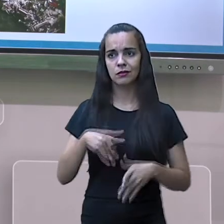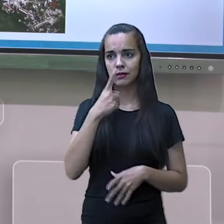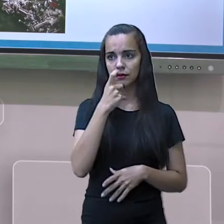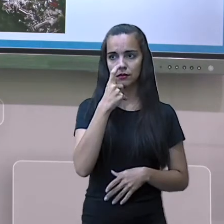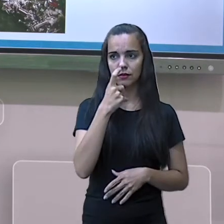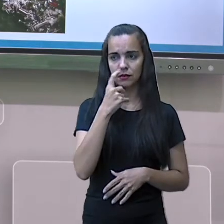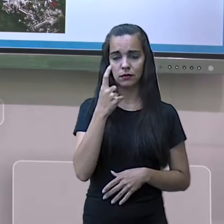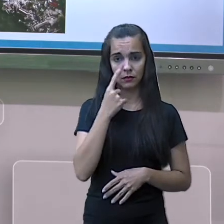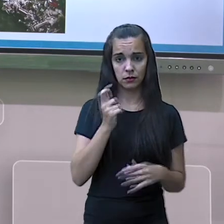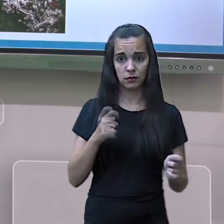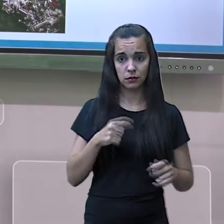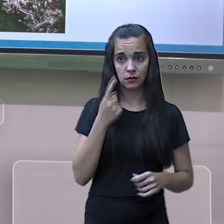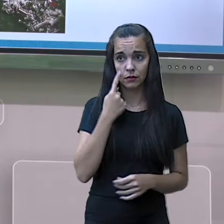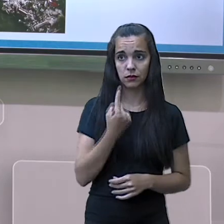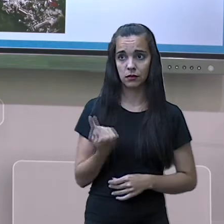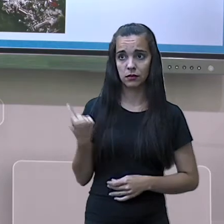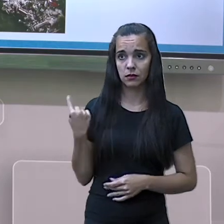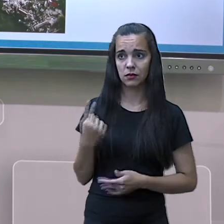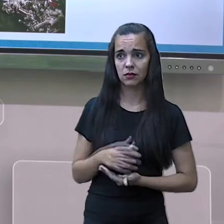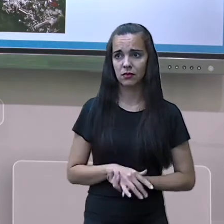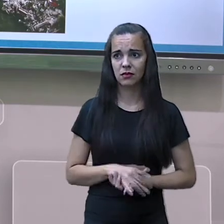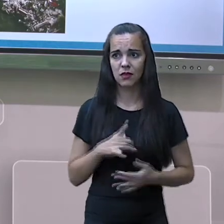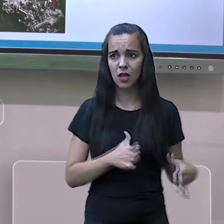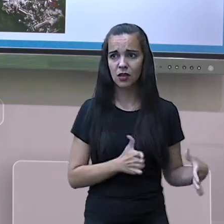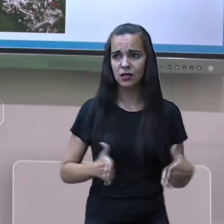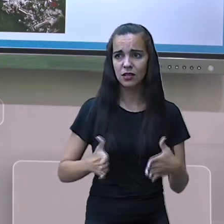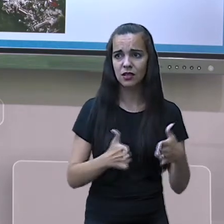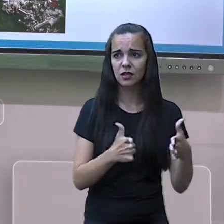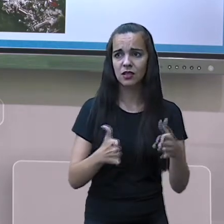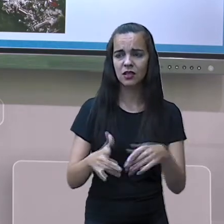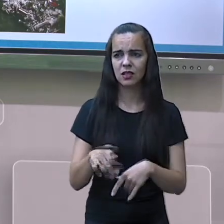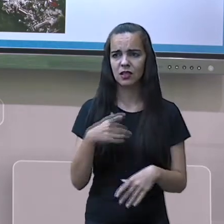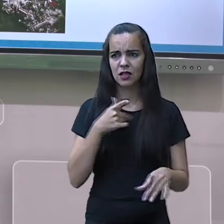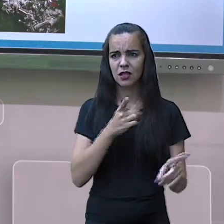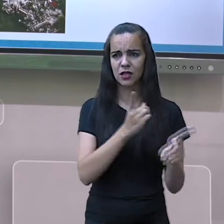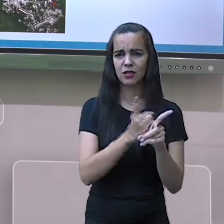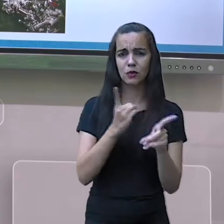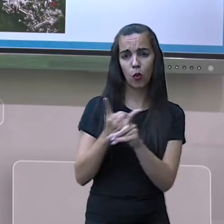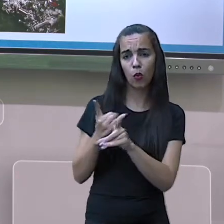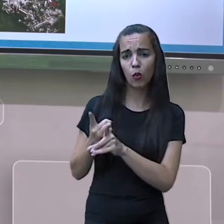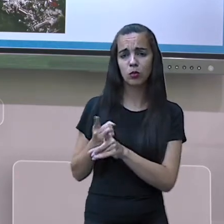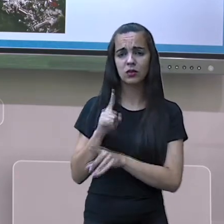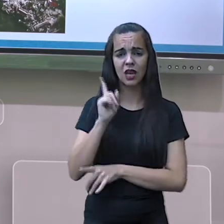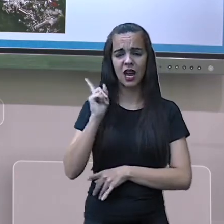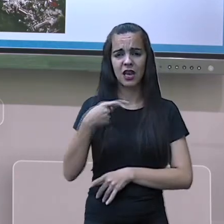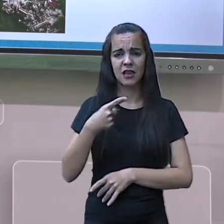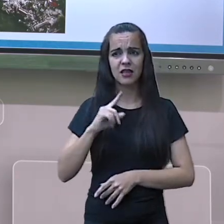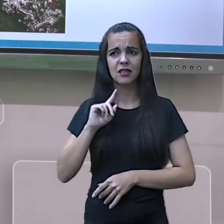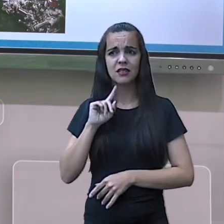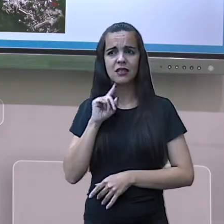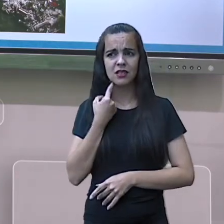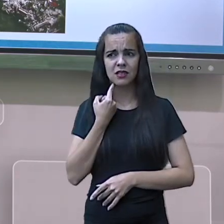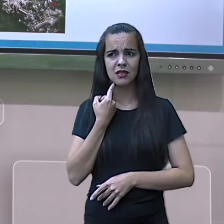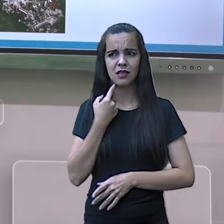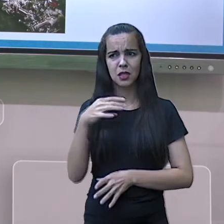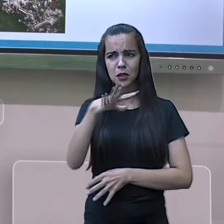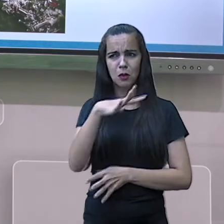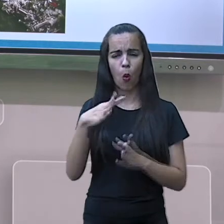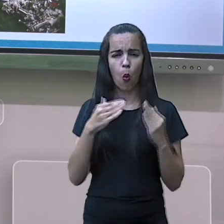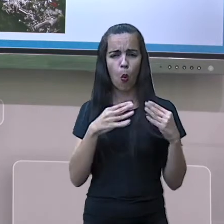Aqui, nem ruas nós vamos encontrar, nesse aglomerado aqui,